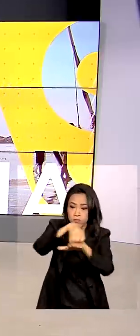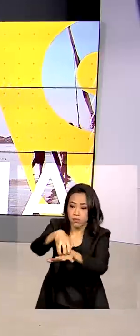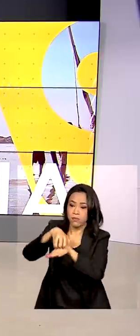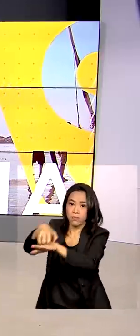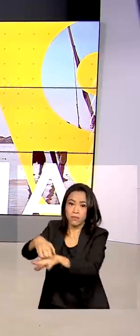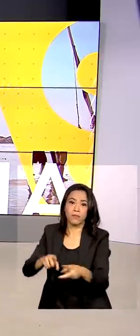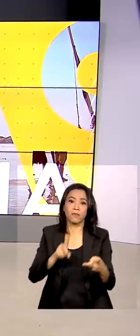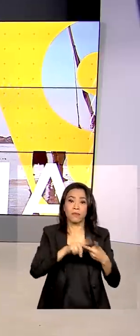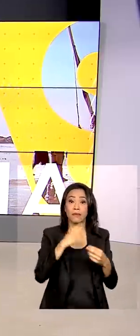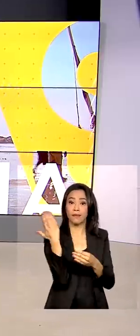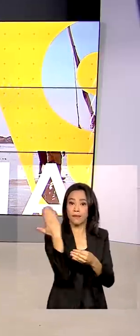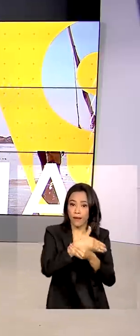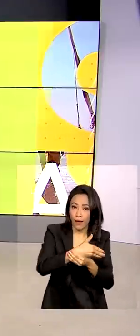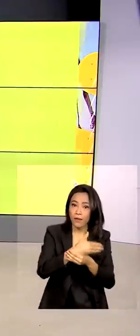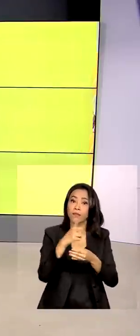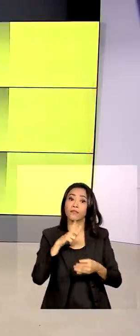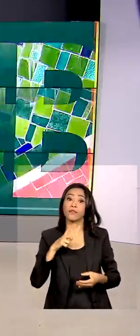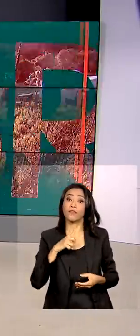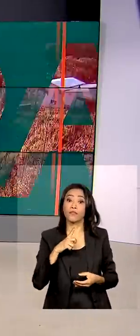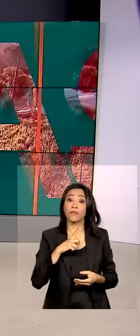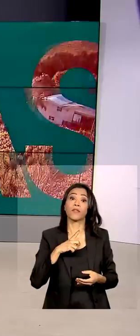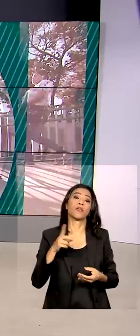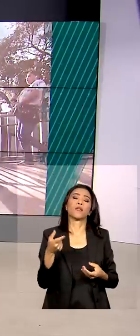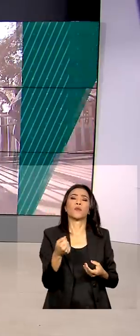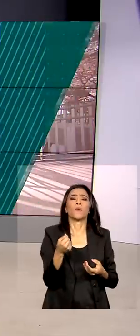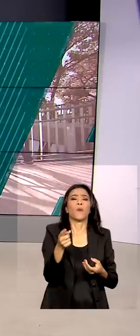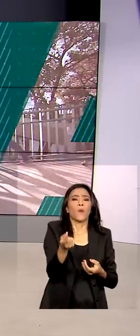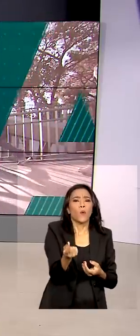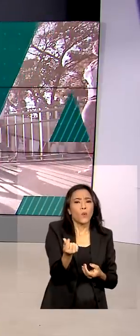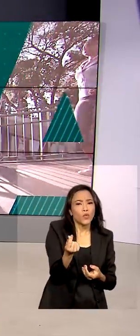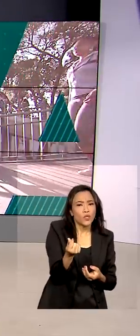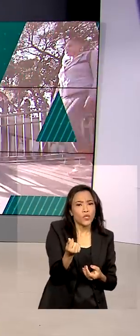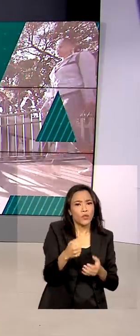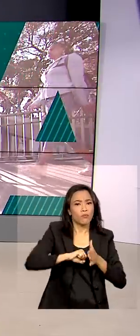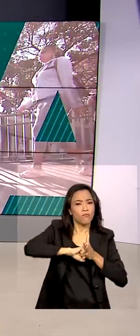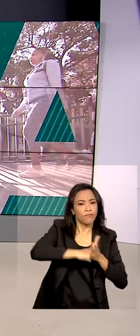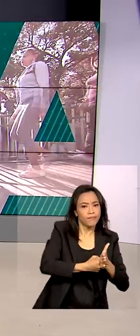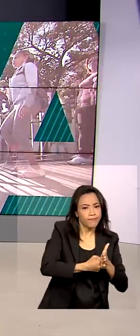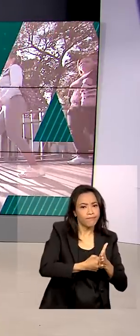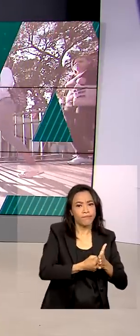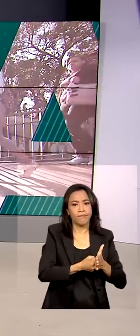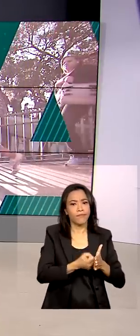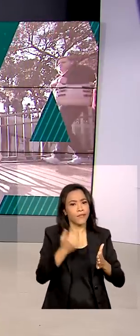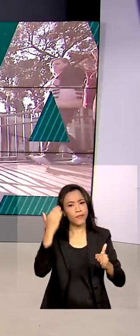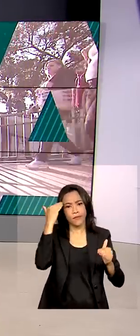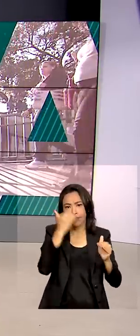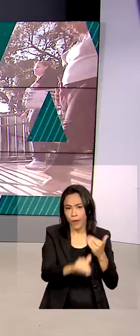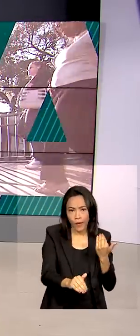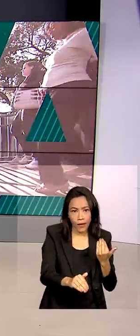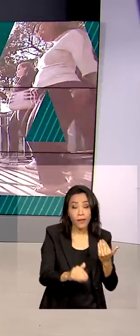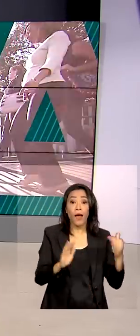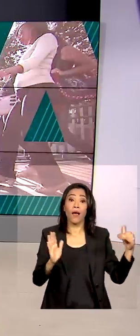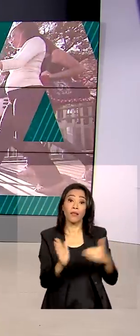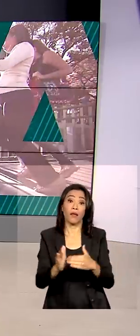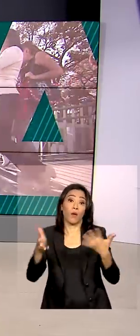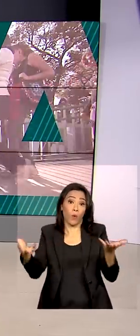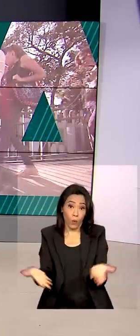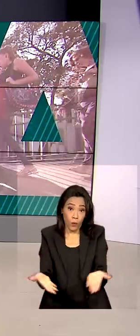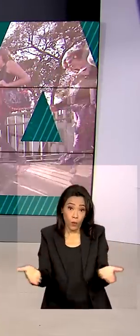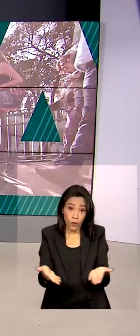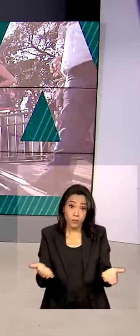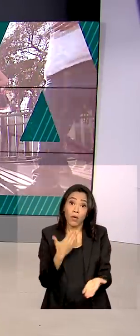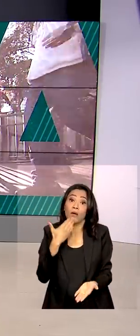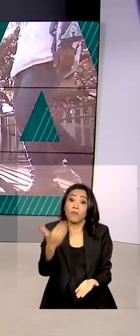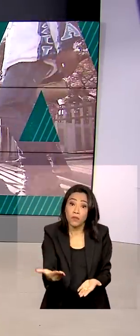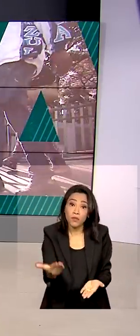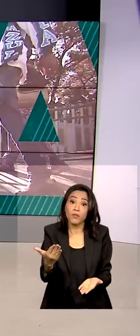táxi que tiveram o benefício caminhoneiro ou taxista indeferido e não concordaram, tem até hoje para entrar com